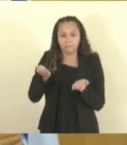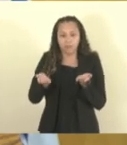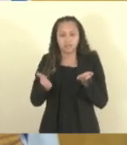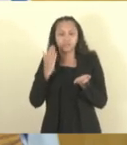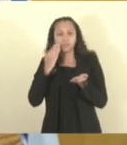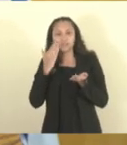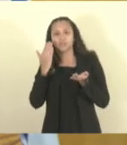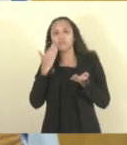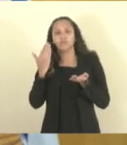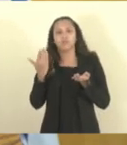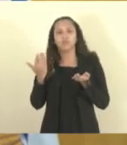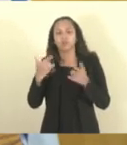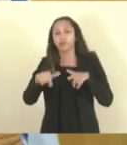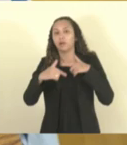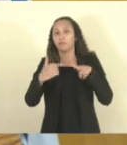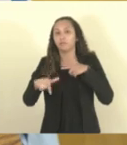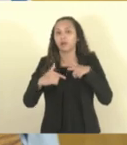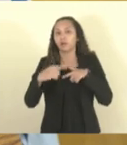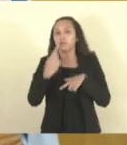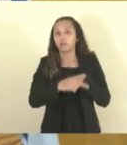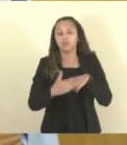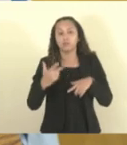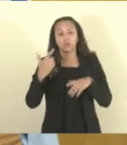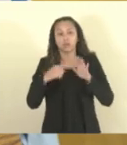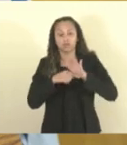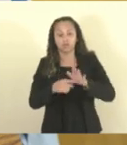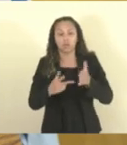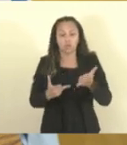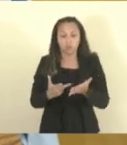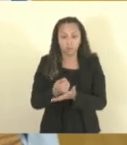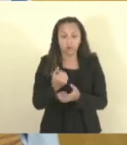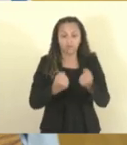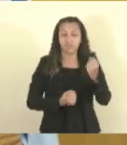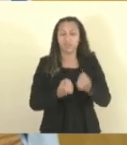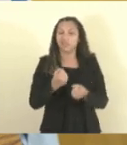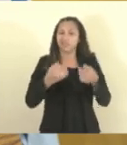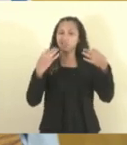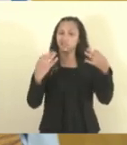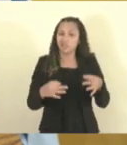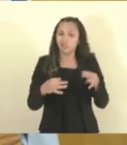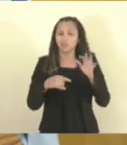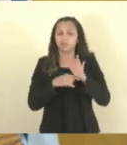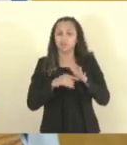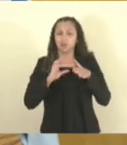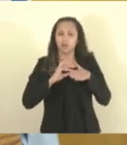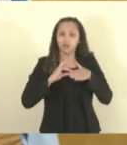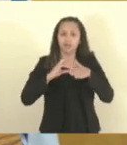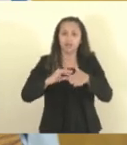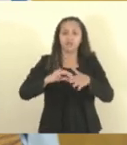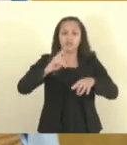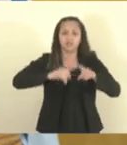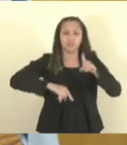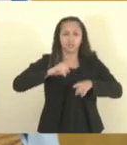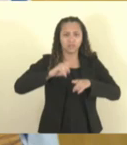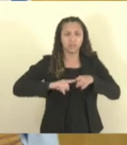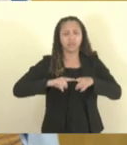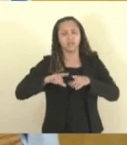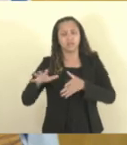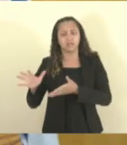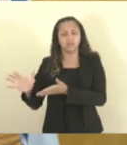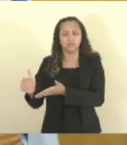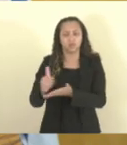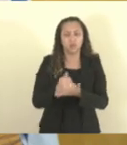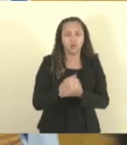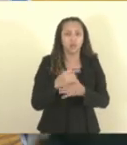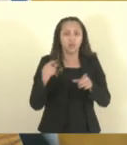seu trabalho, para comprar veículos adequados a transportar tanto os produtos que eles recolhem, quanto